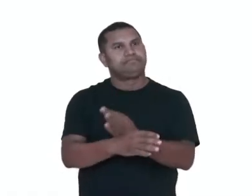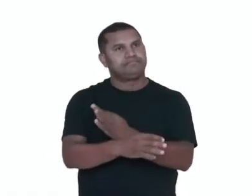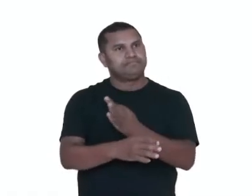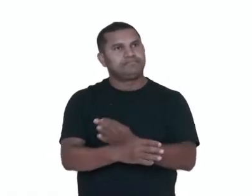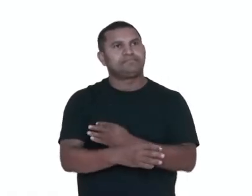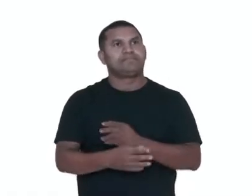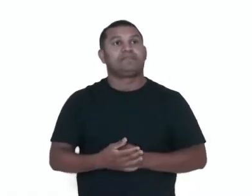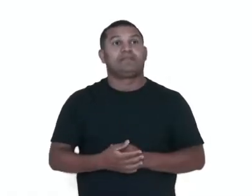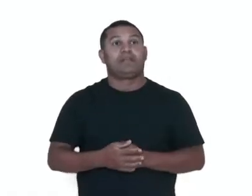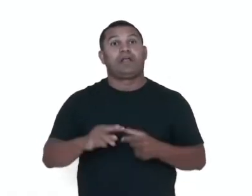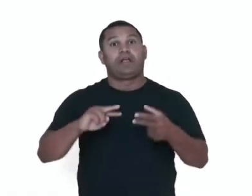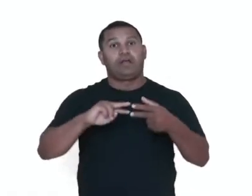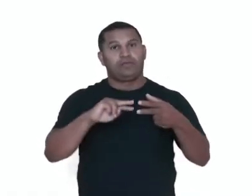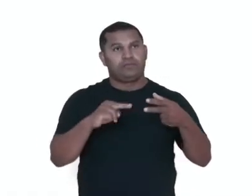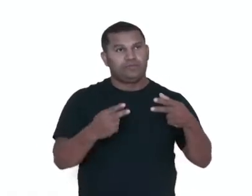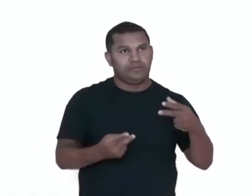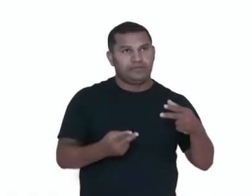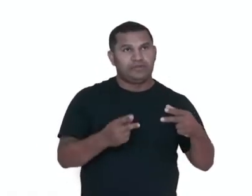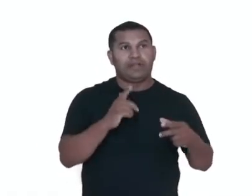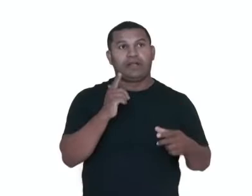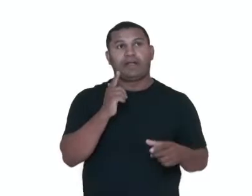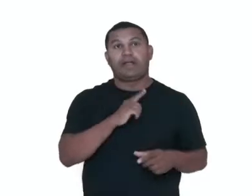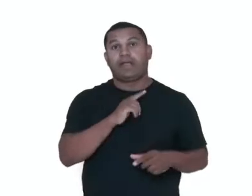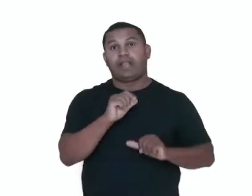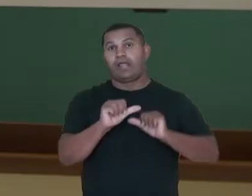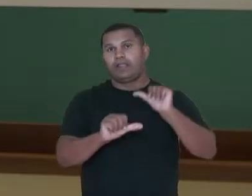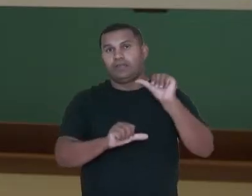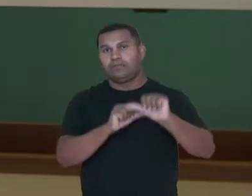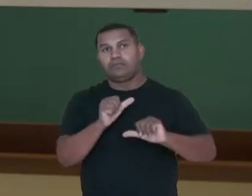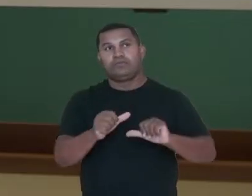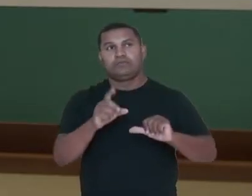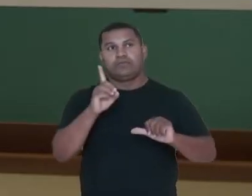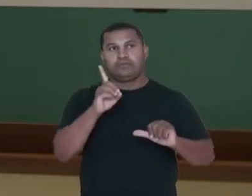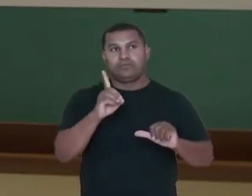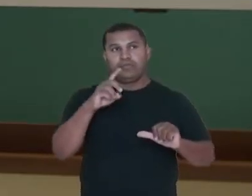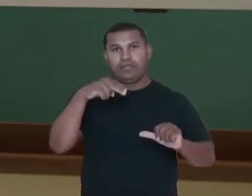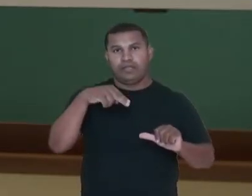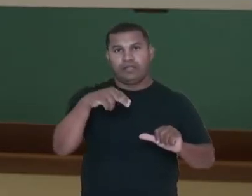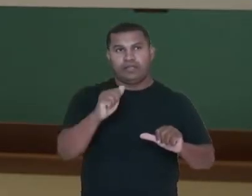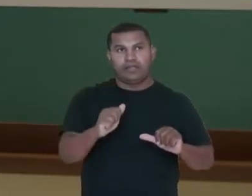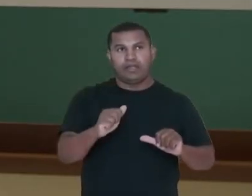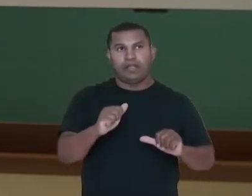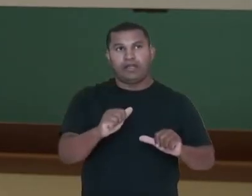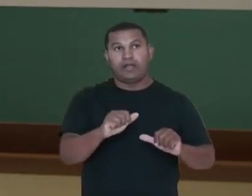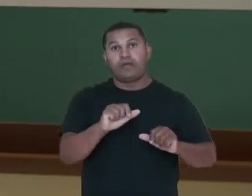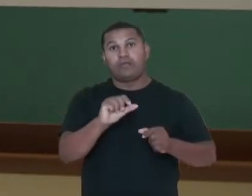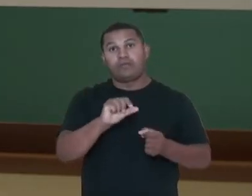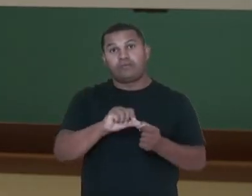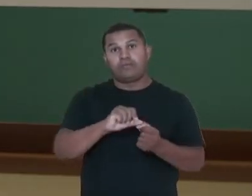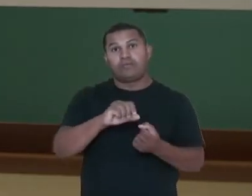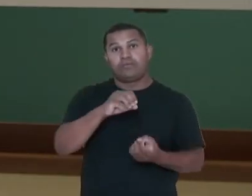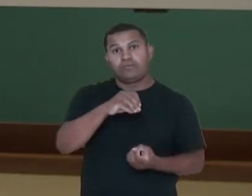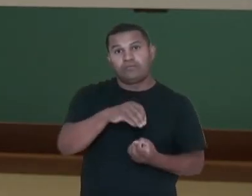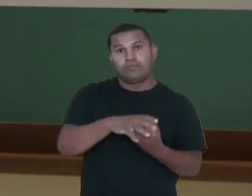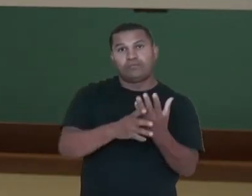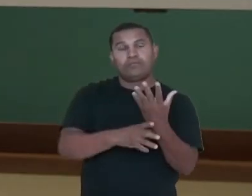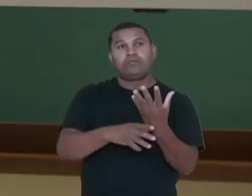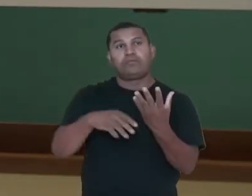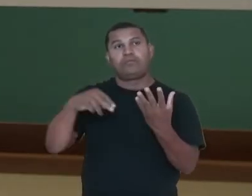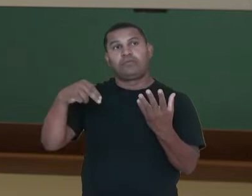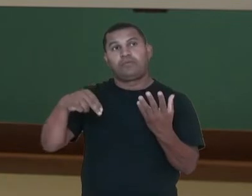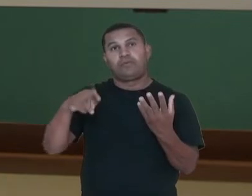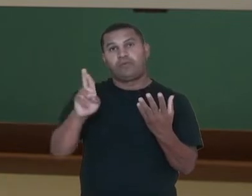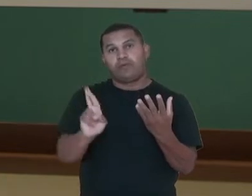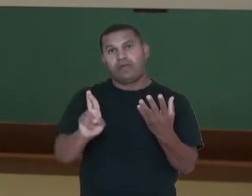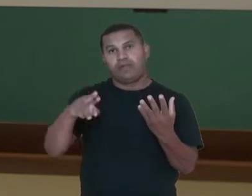transcritas em RNA, então o nosso DNA, a informação fica guardada dentro do núcleo. Quando eu quero produzir determinada característica,